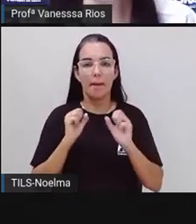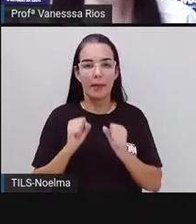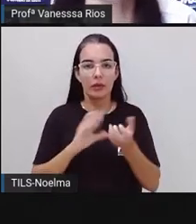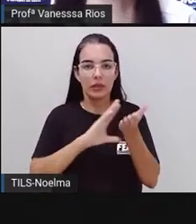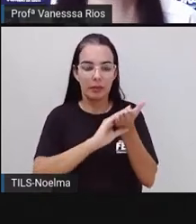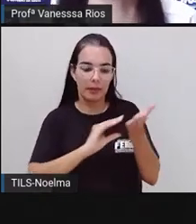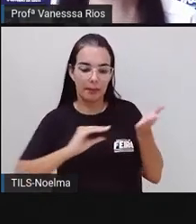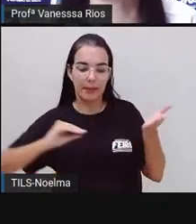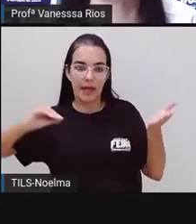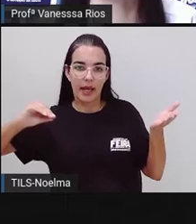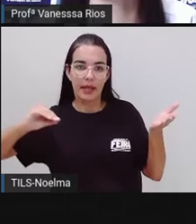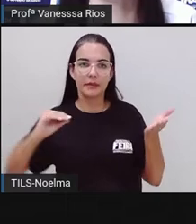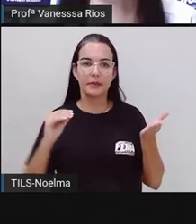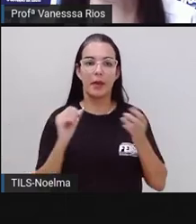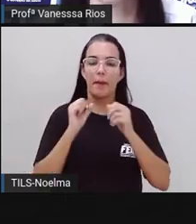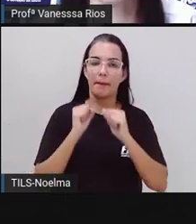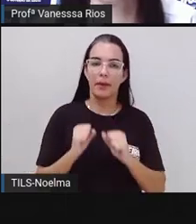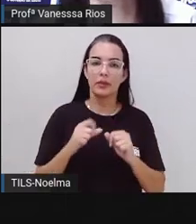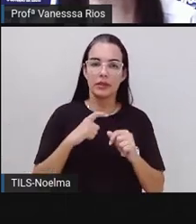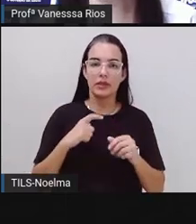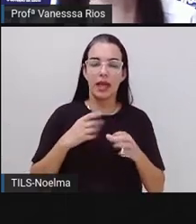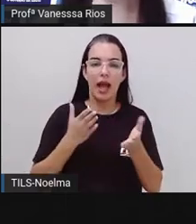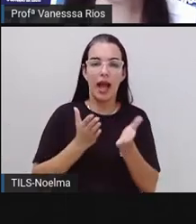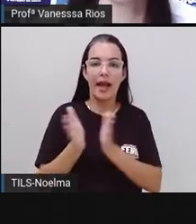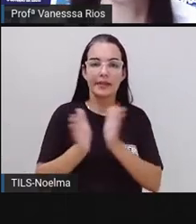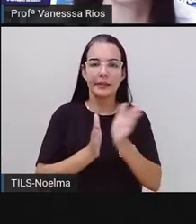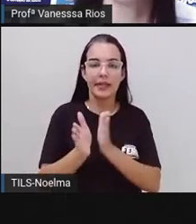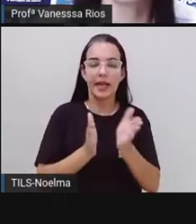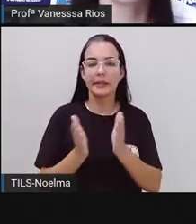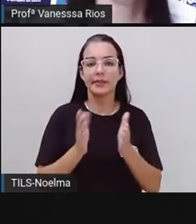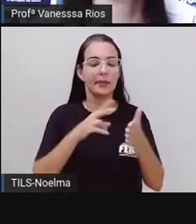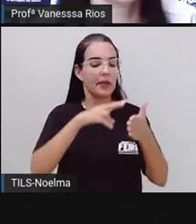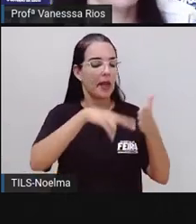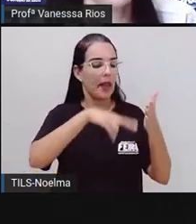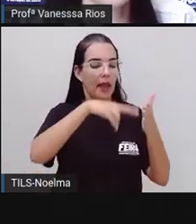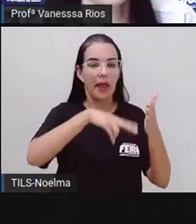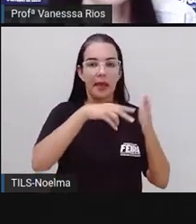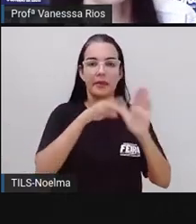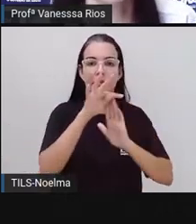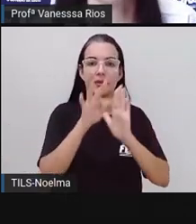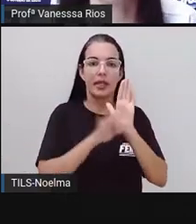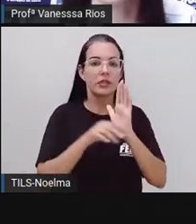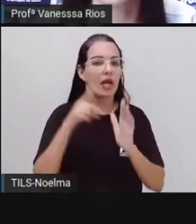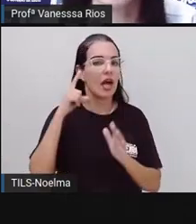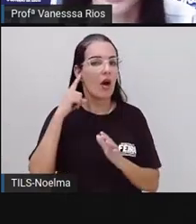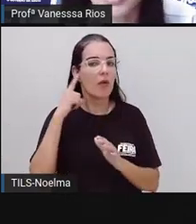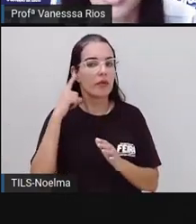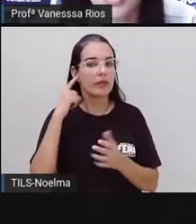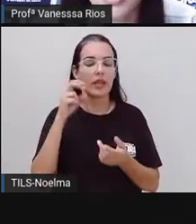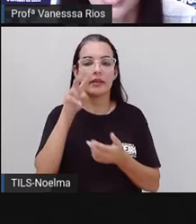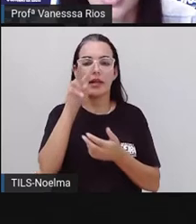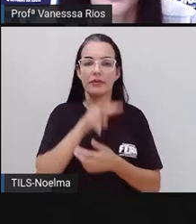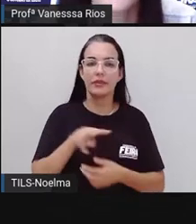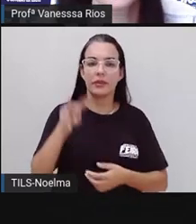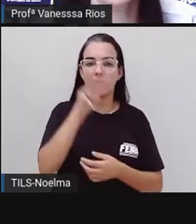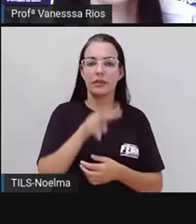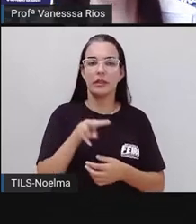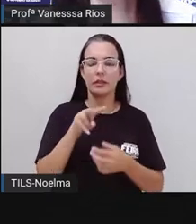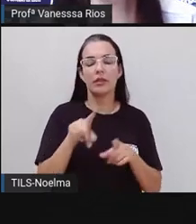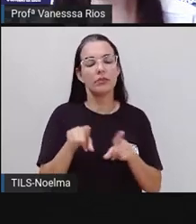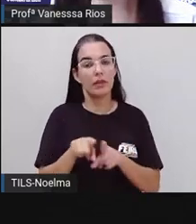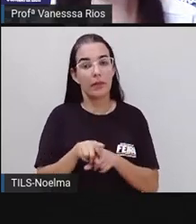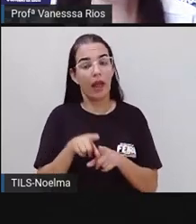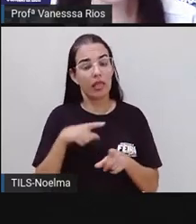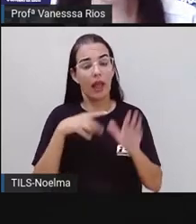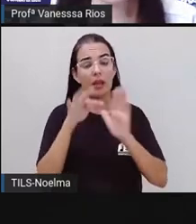Impressos. A gente pode ter acesso às informações através da leitura, da audição, da visualização e